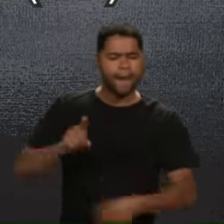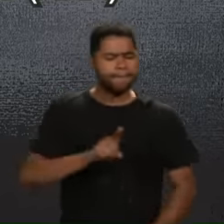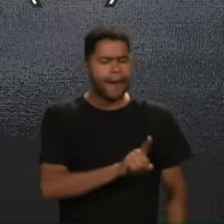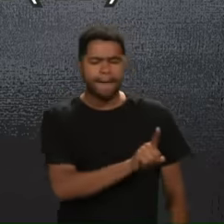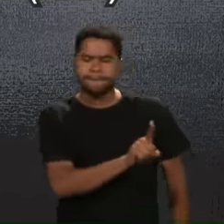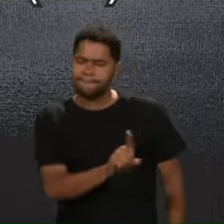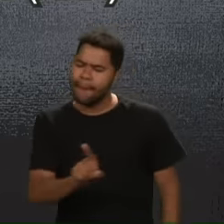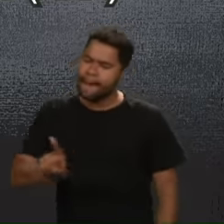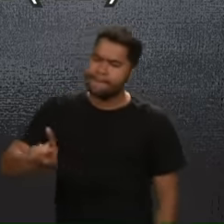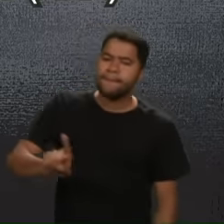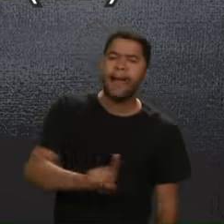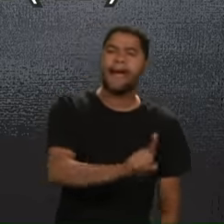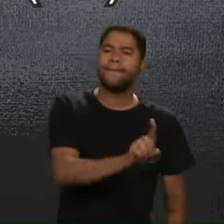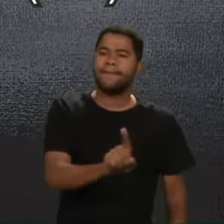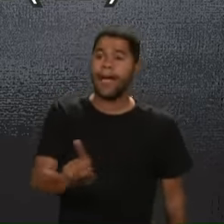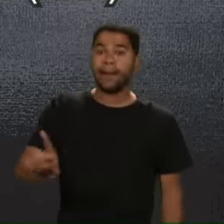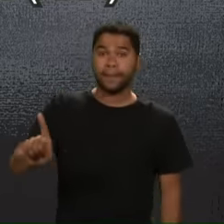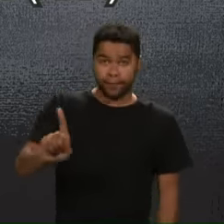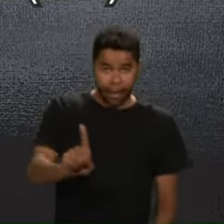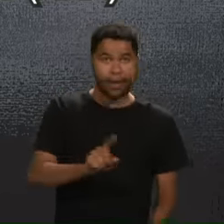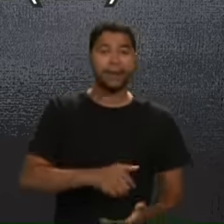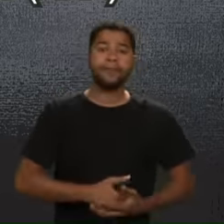que Andares